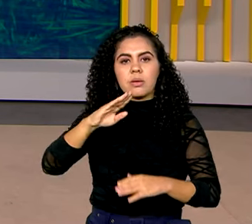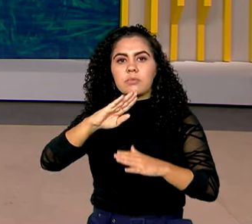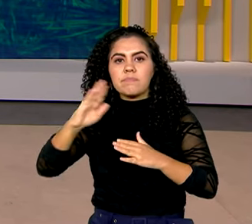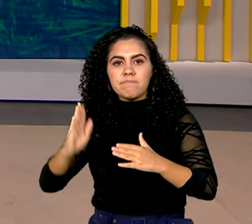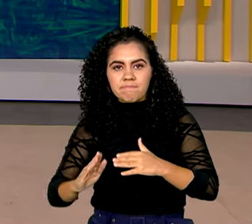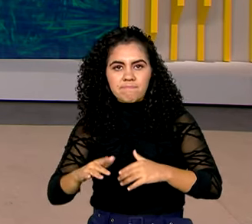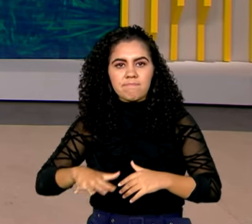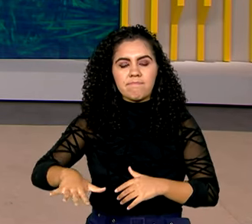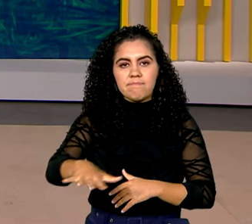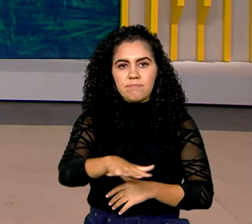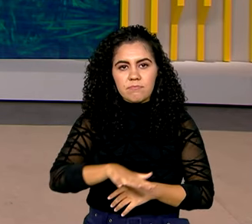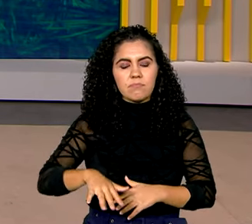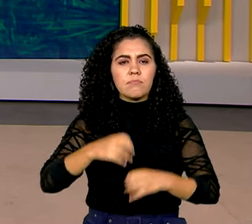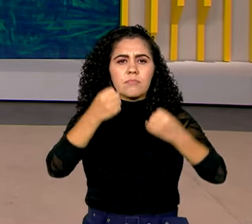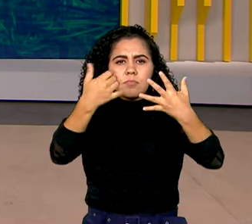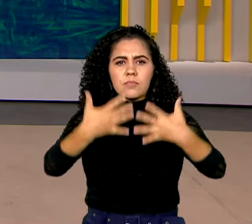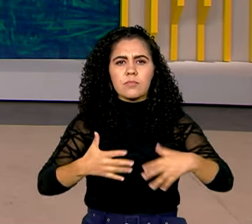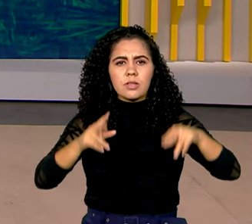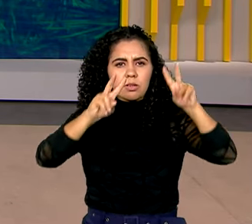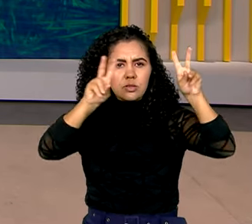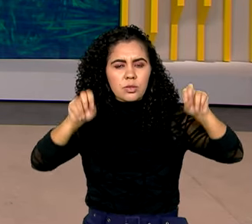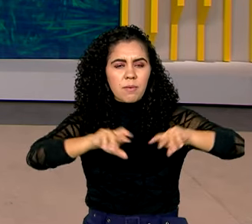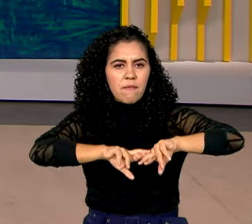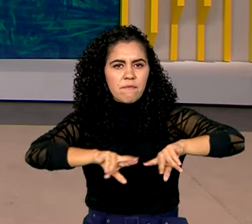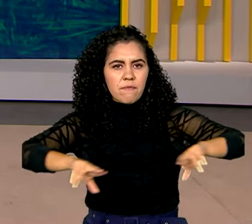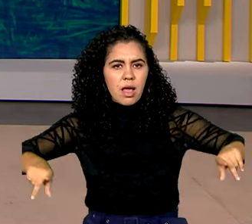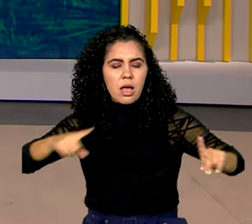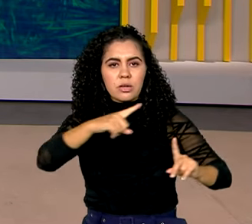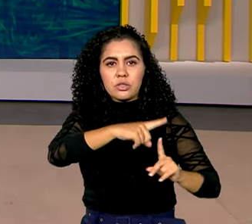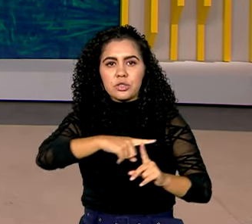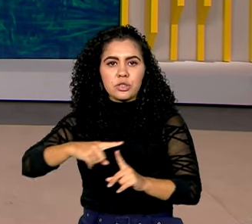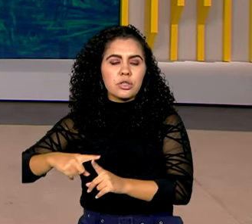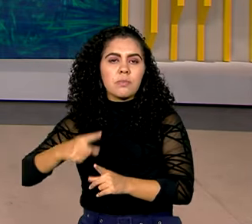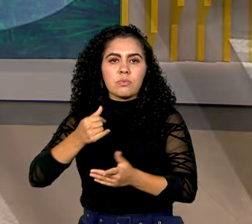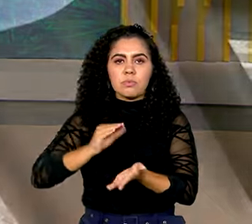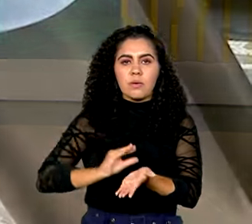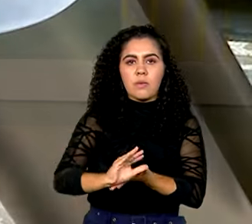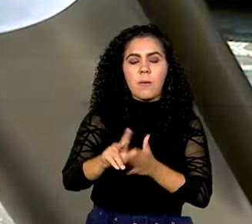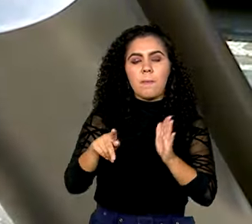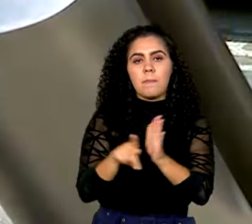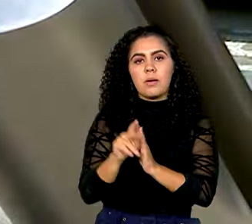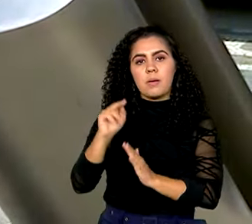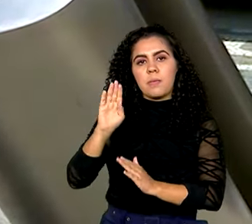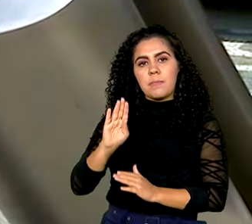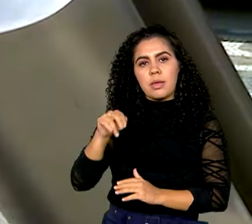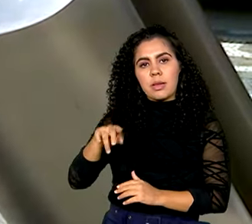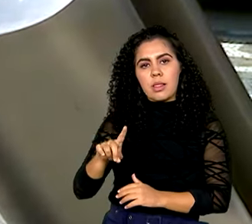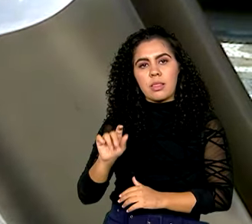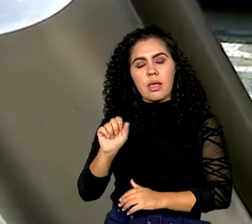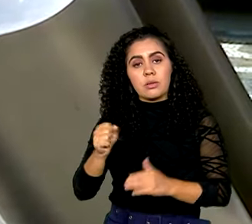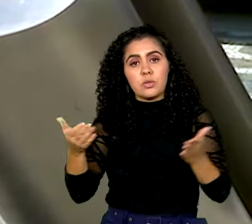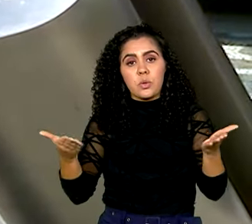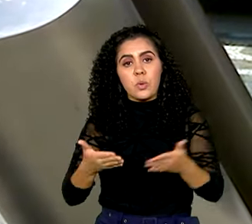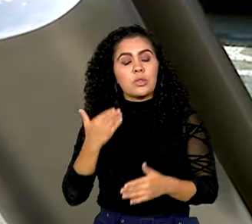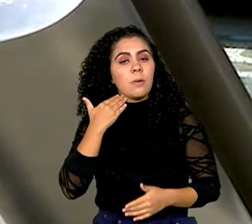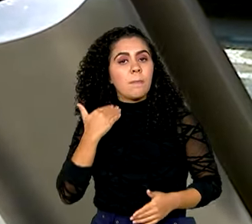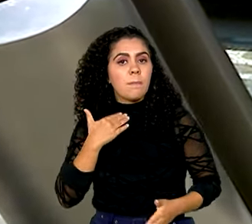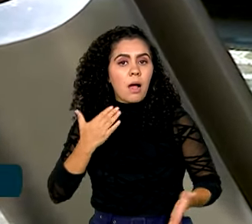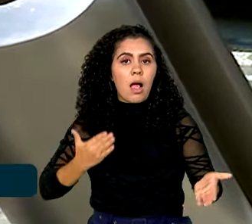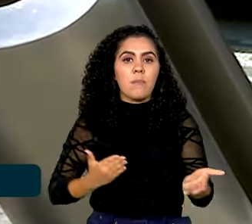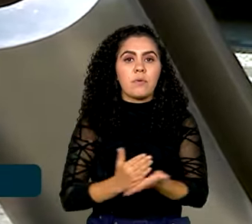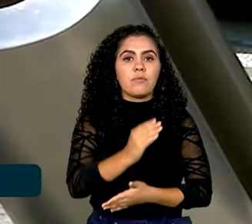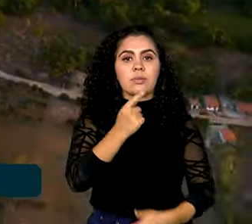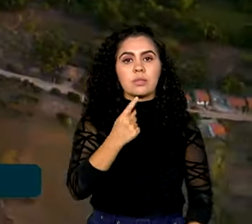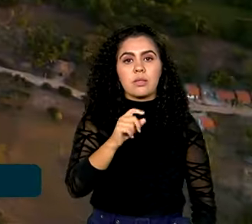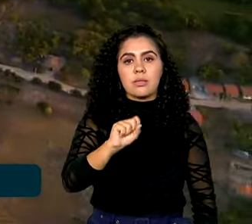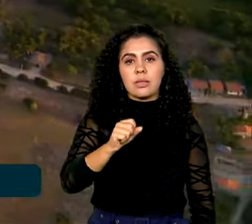E falando ainda dos diferentes investimentos do BNDES, o banco aprovou hoje 187 milhões